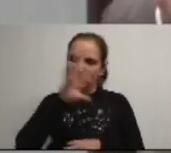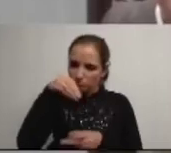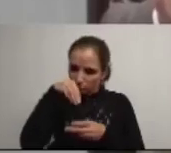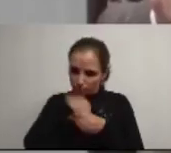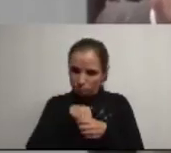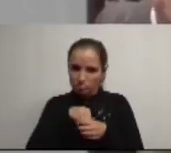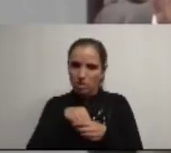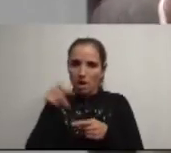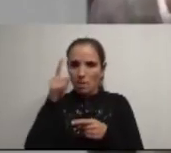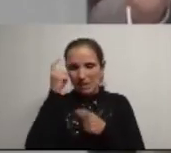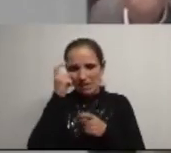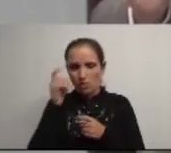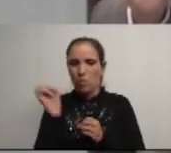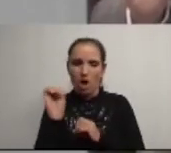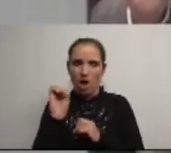planos